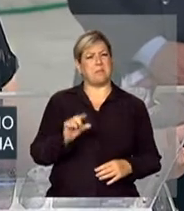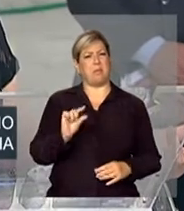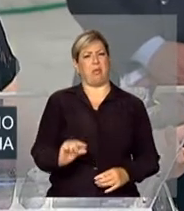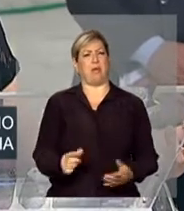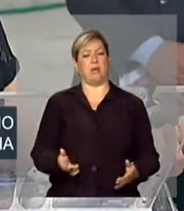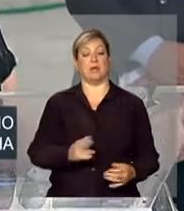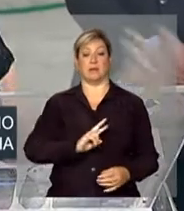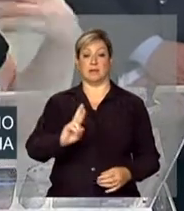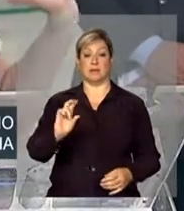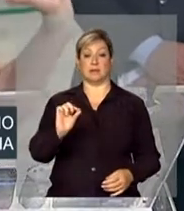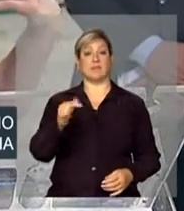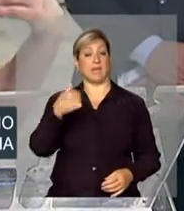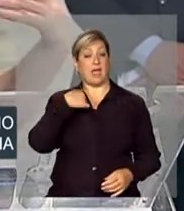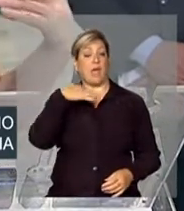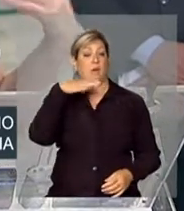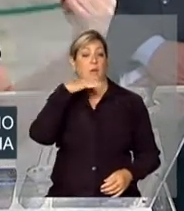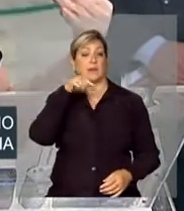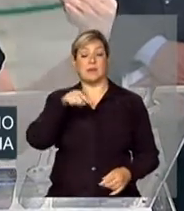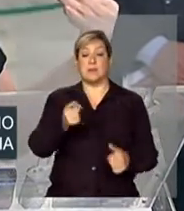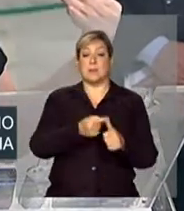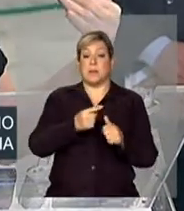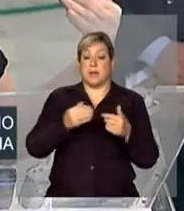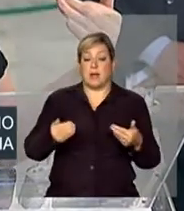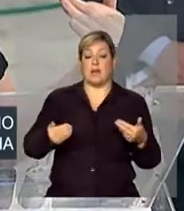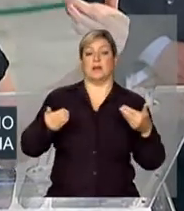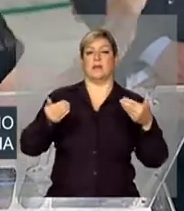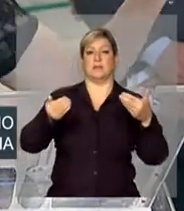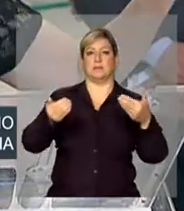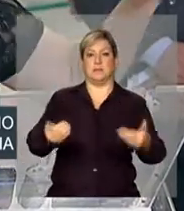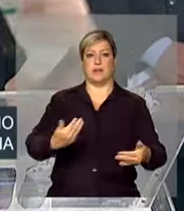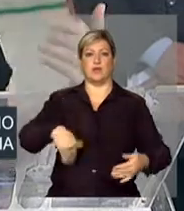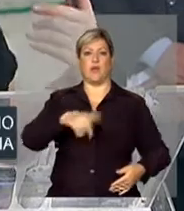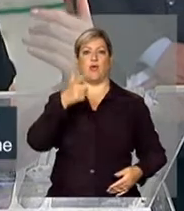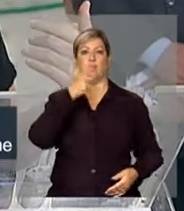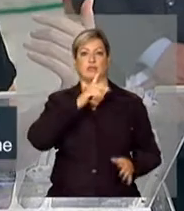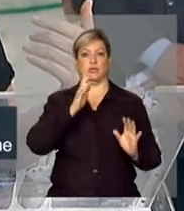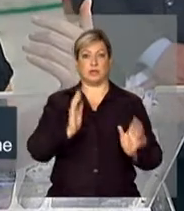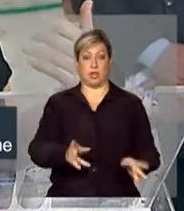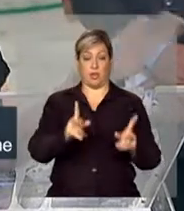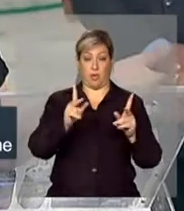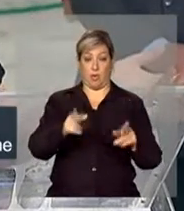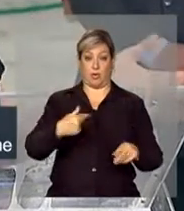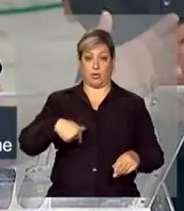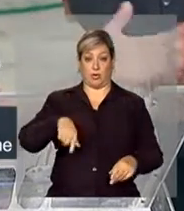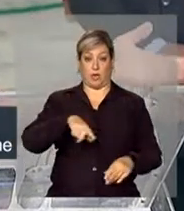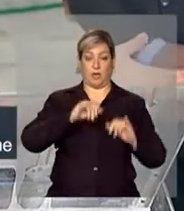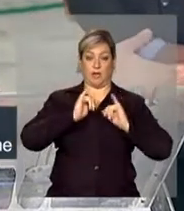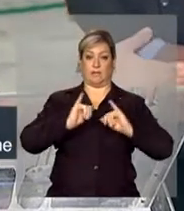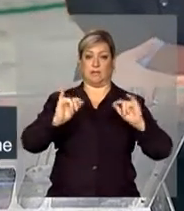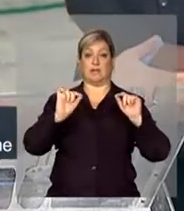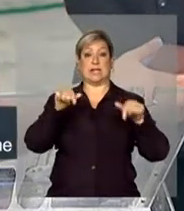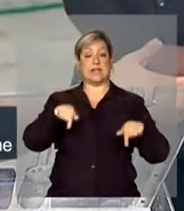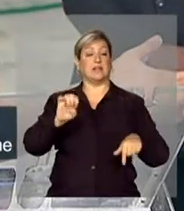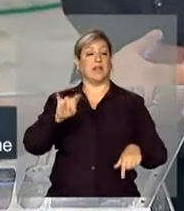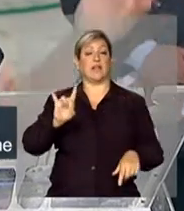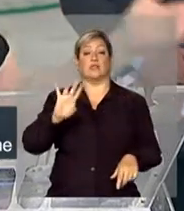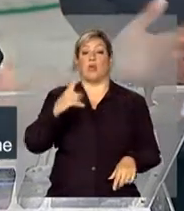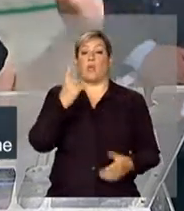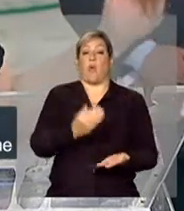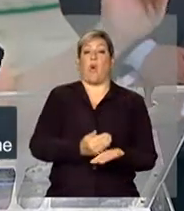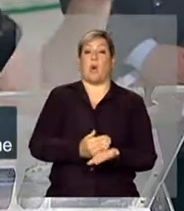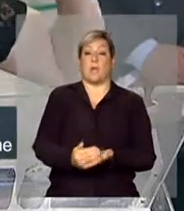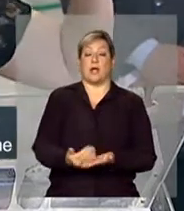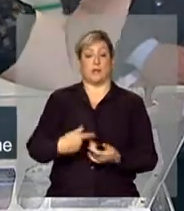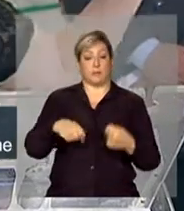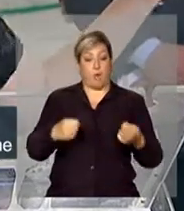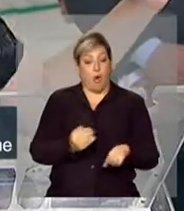eu acho que é o primeiro patamar que nós alcançamos. Como diz o nosso próprio slogan, tudo isso é só um começo. A